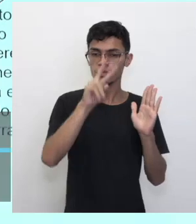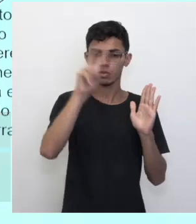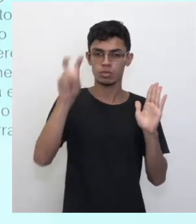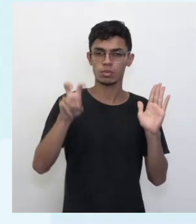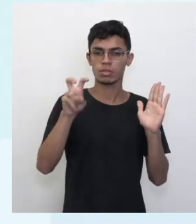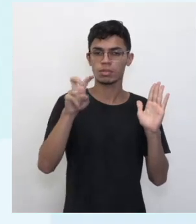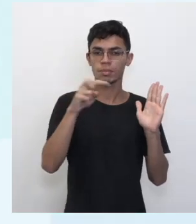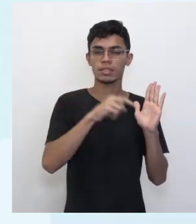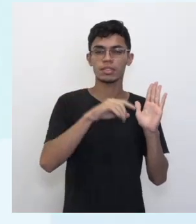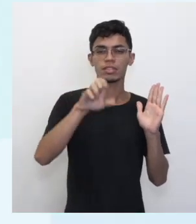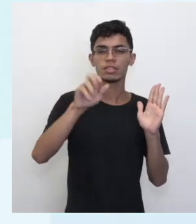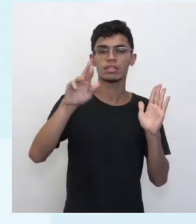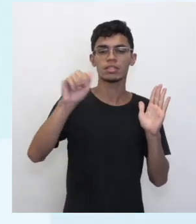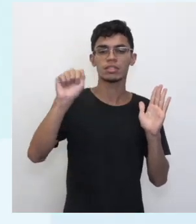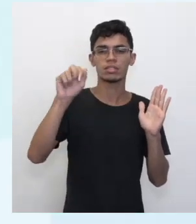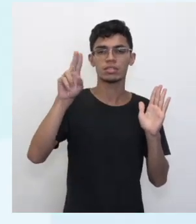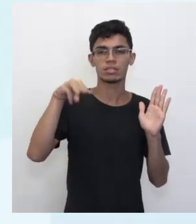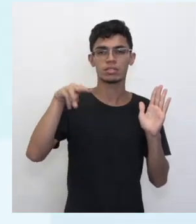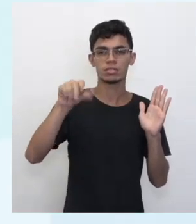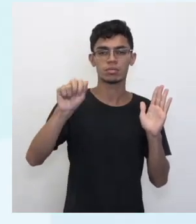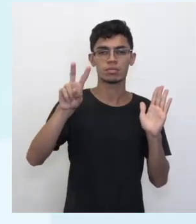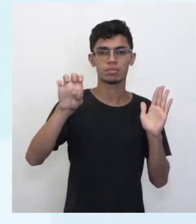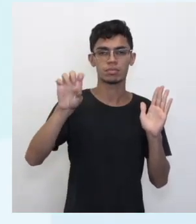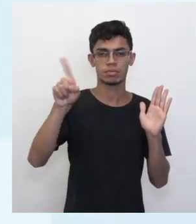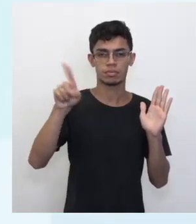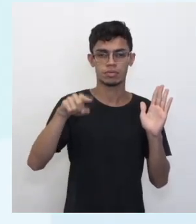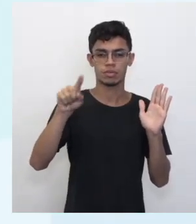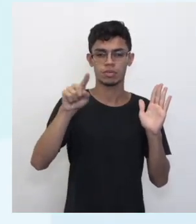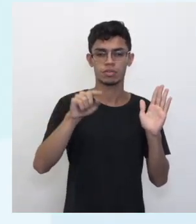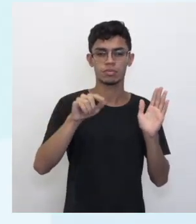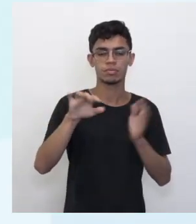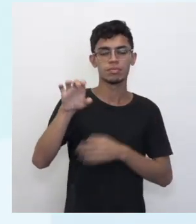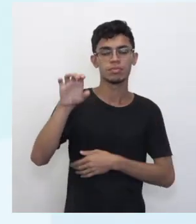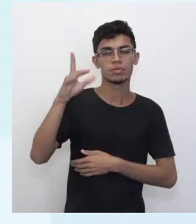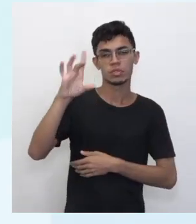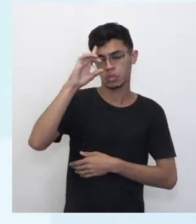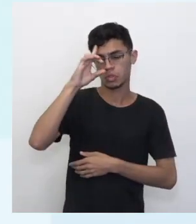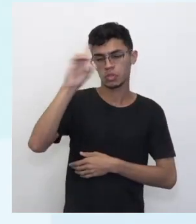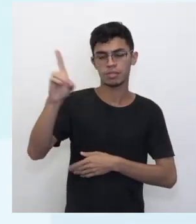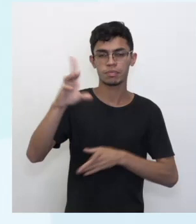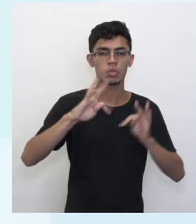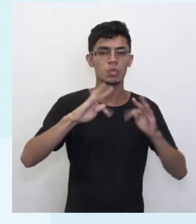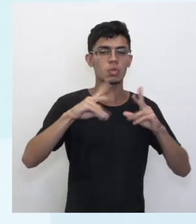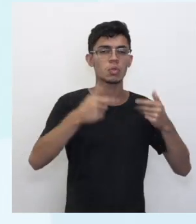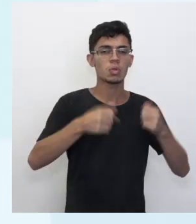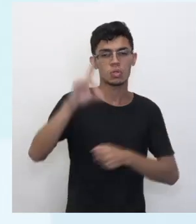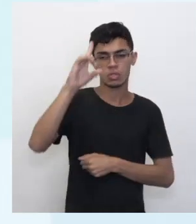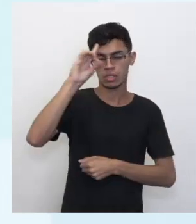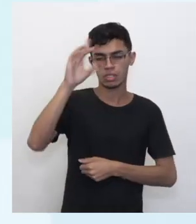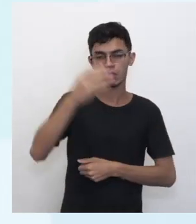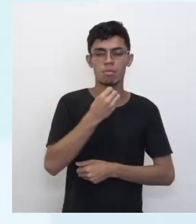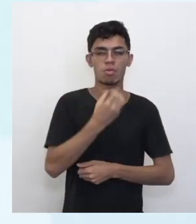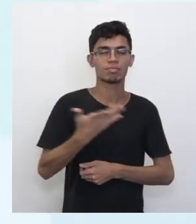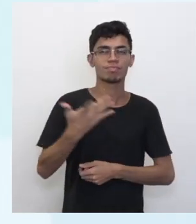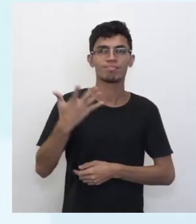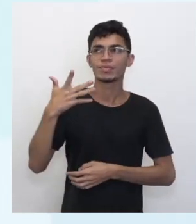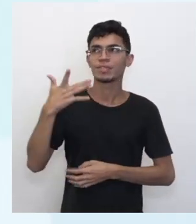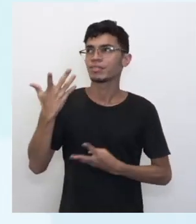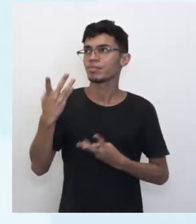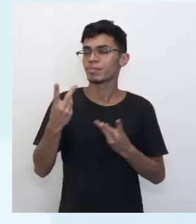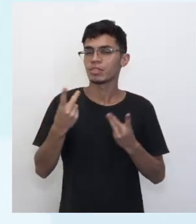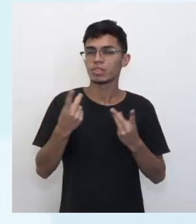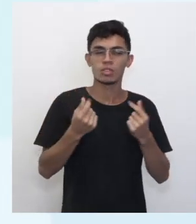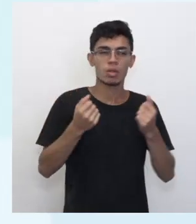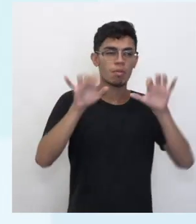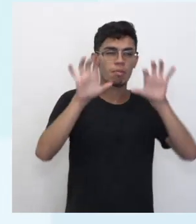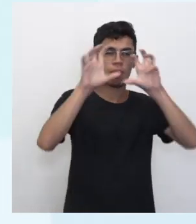aqui, era uma vez. Eu vou circular algumas outras palavras, olha só. O dia em que todo dia era bom, delicioso gosto e o bom gosto